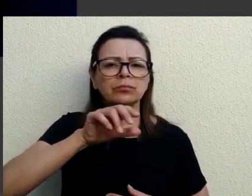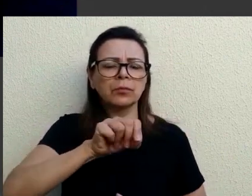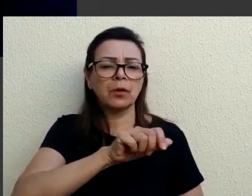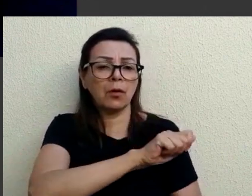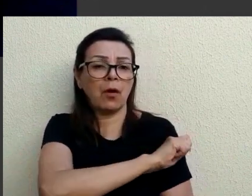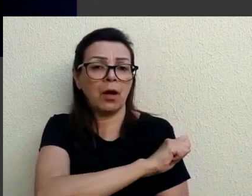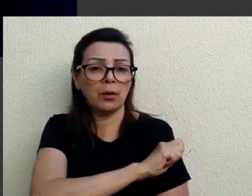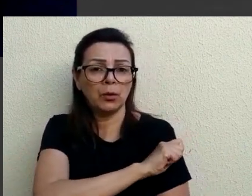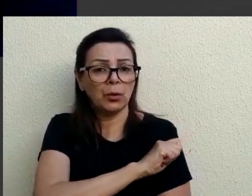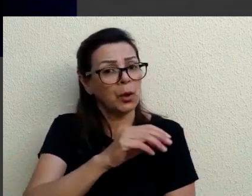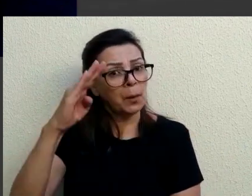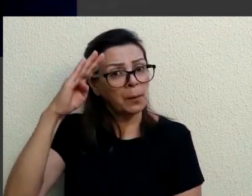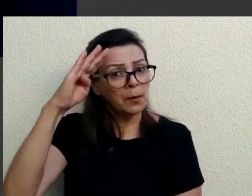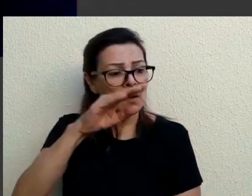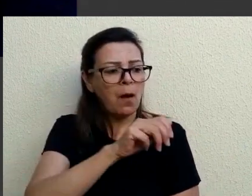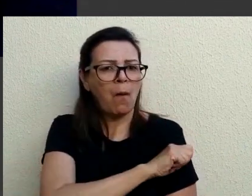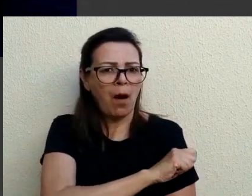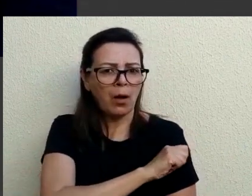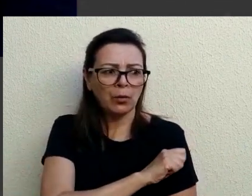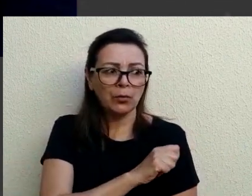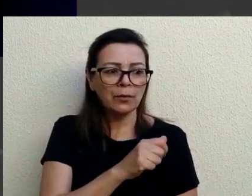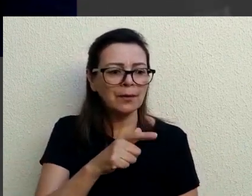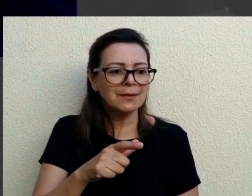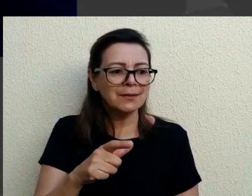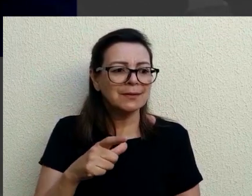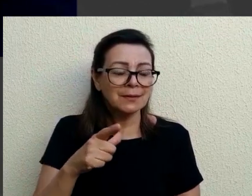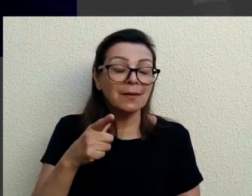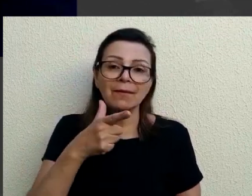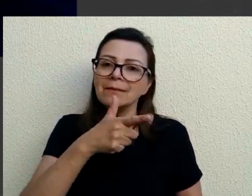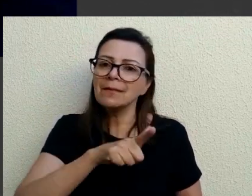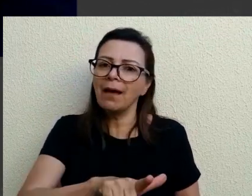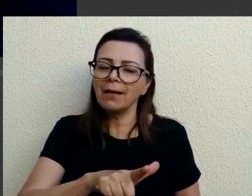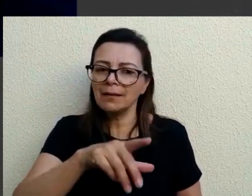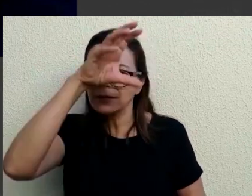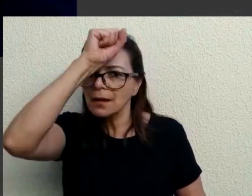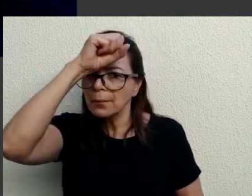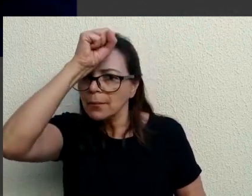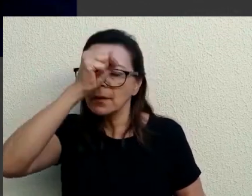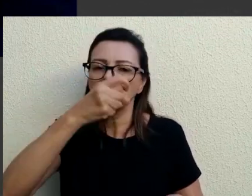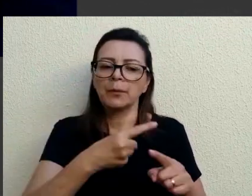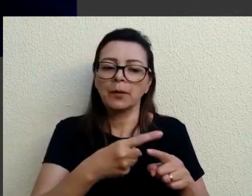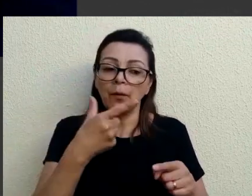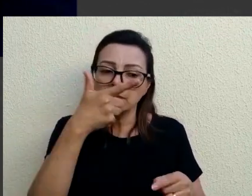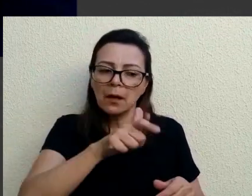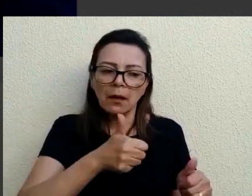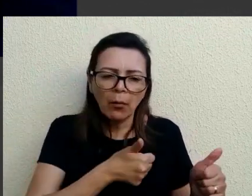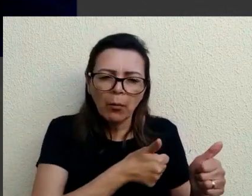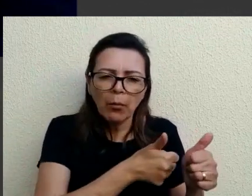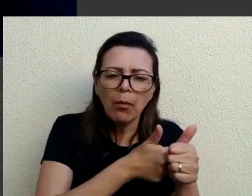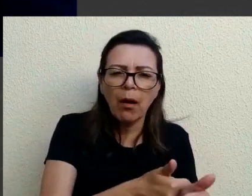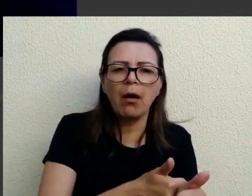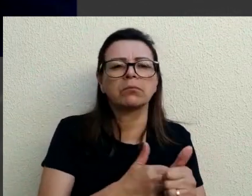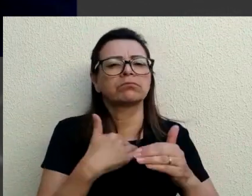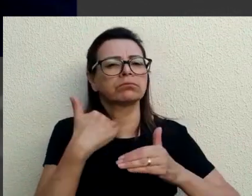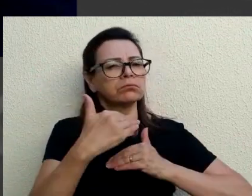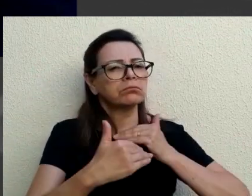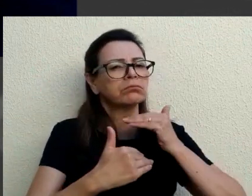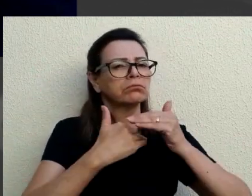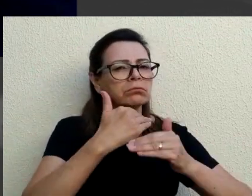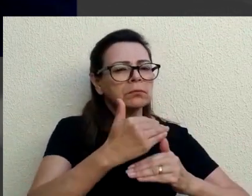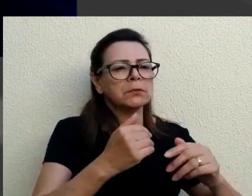geral os alunos, principalmente os alunos, eles ganham muito com isso porque eles estão podendo acompanhar o